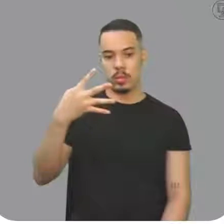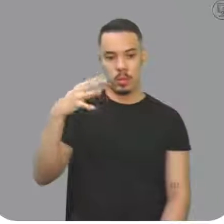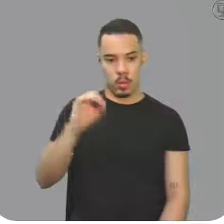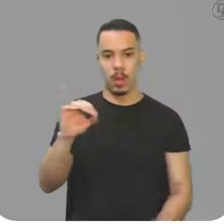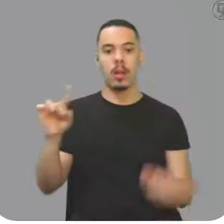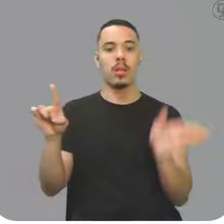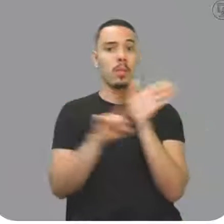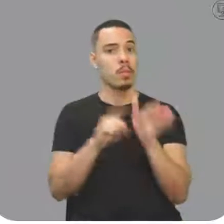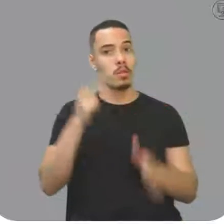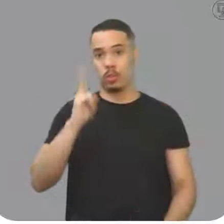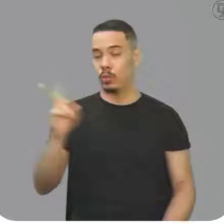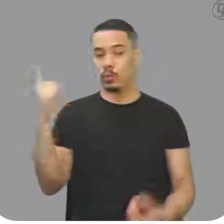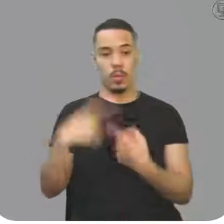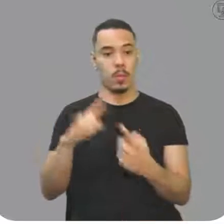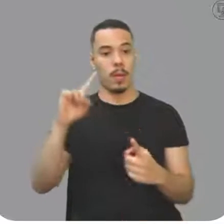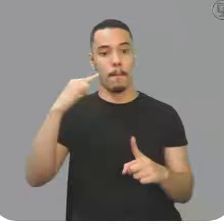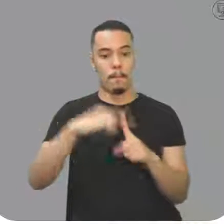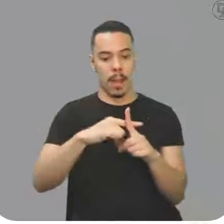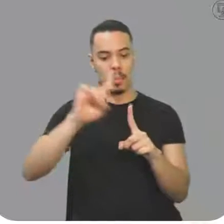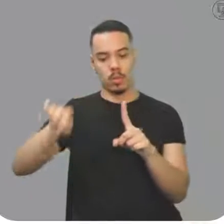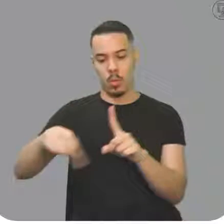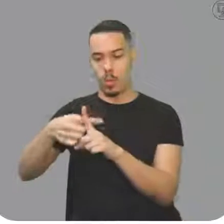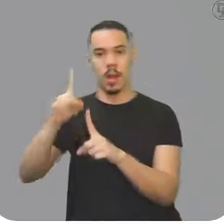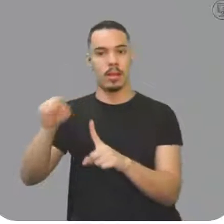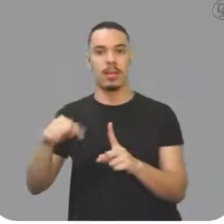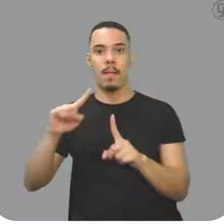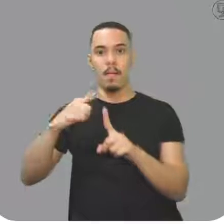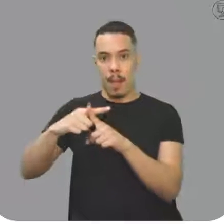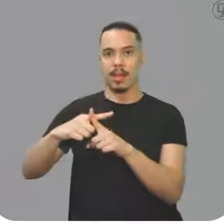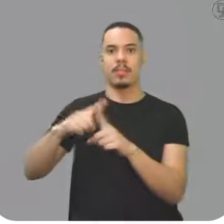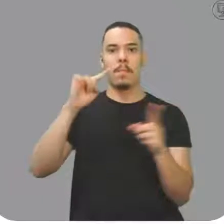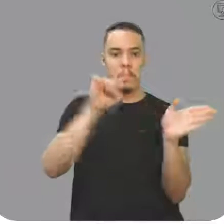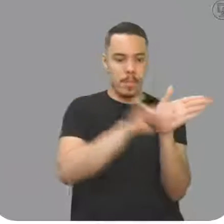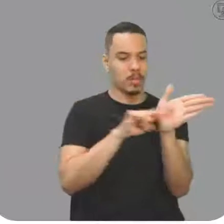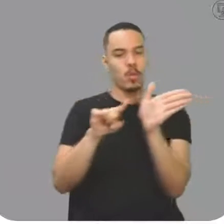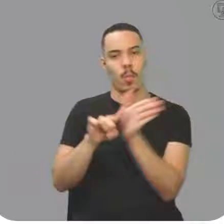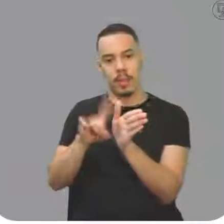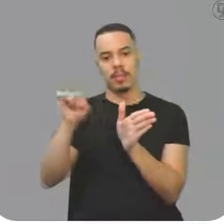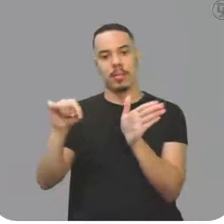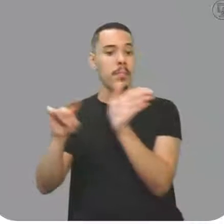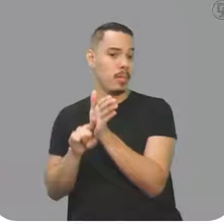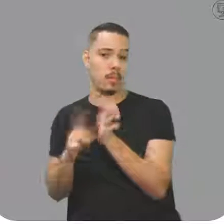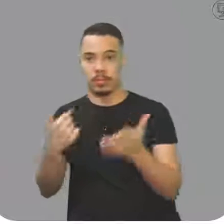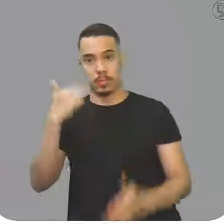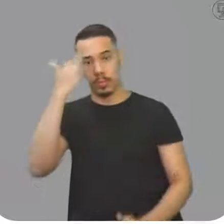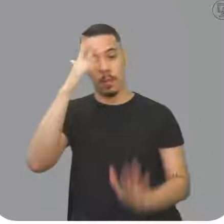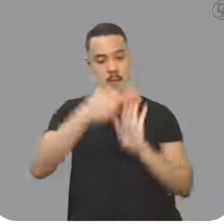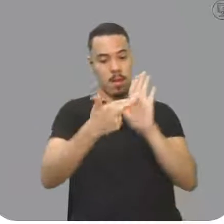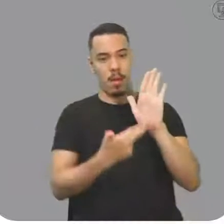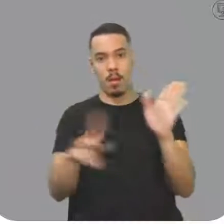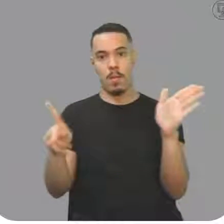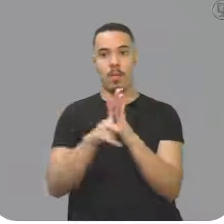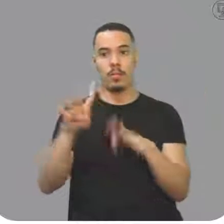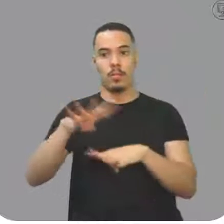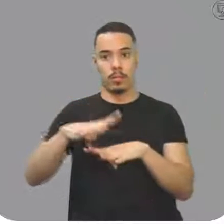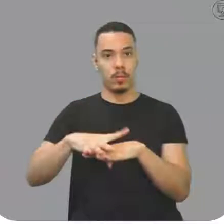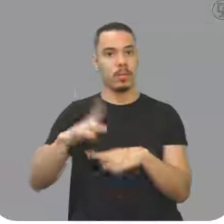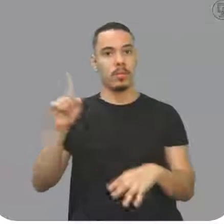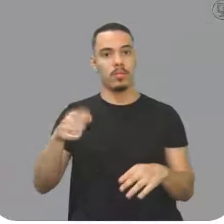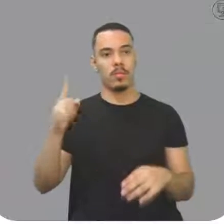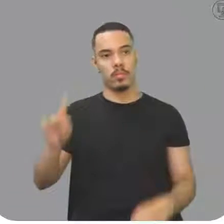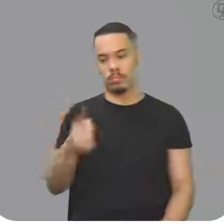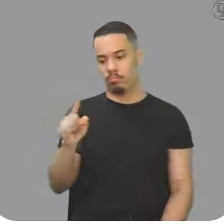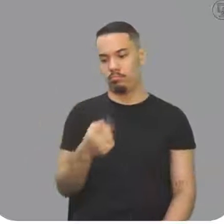o menos continuou, porque mais com mais é mais, mais com menos é menos. E 10 a menos 4, você tem que andar 4